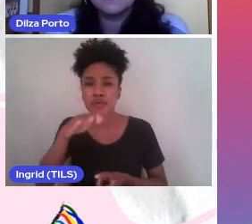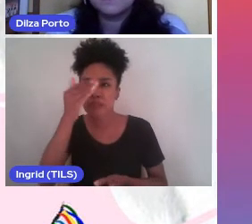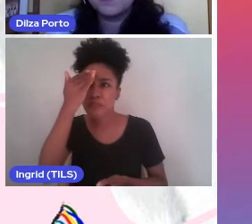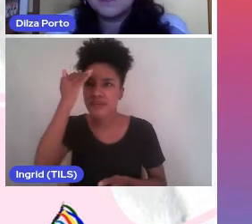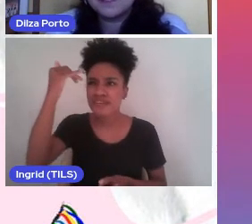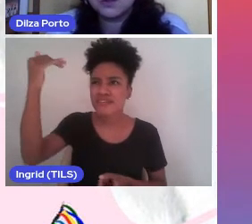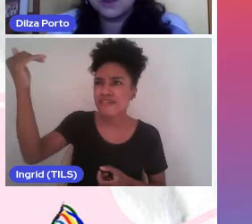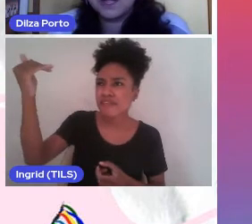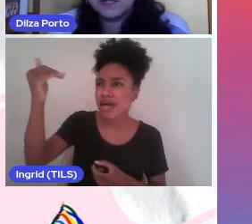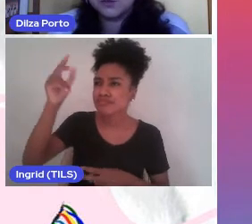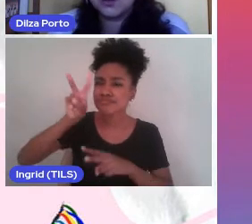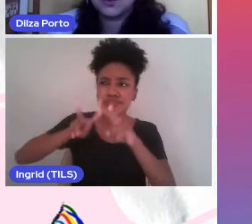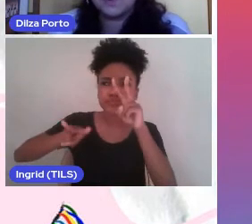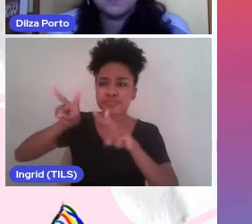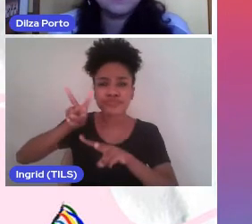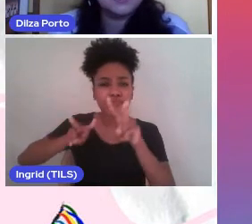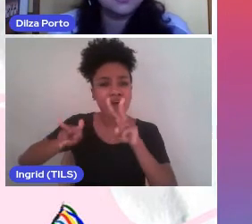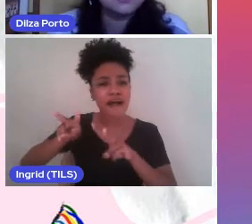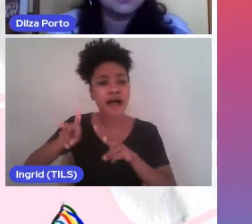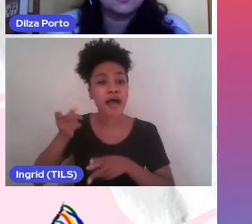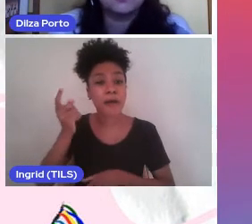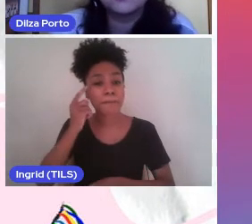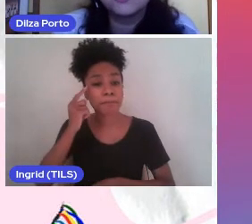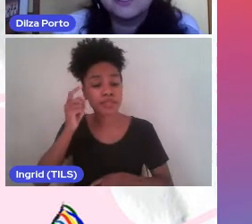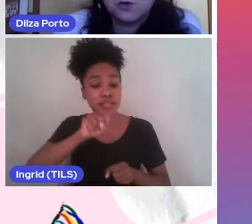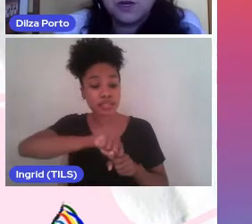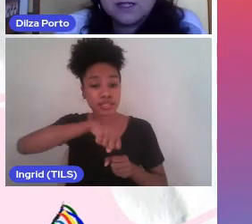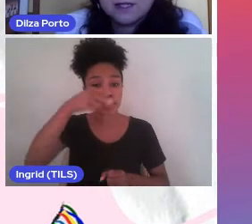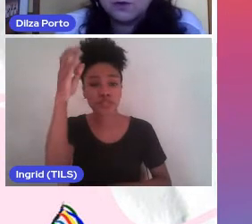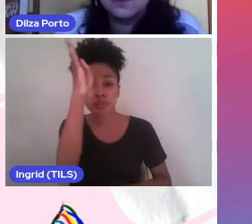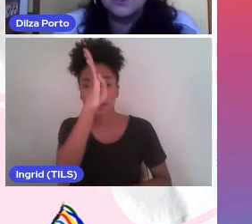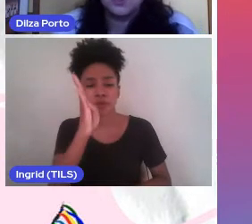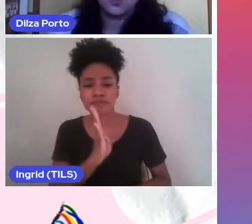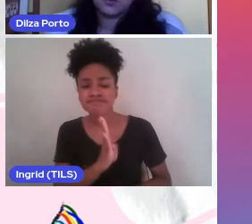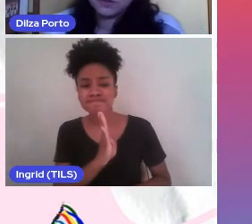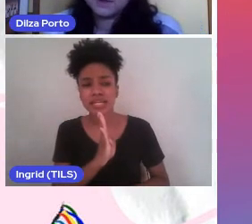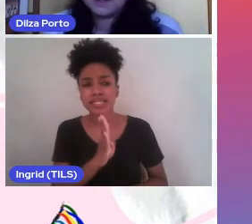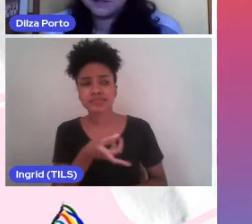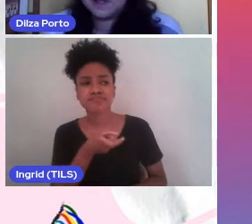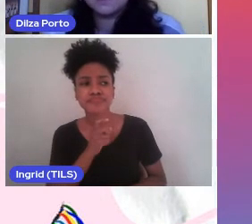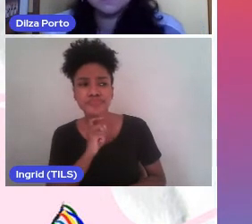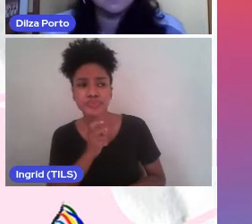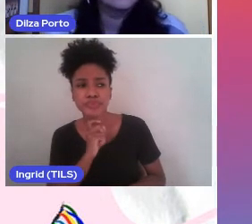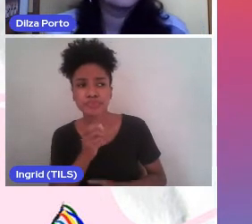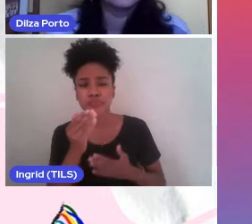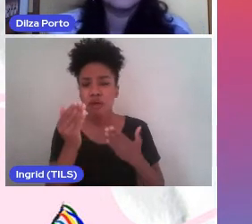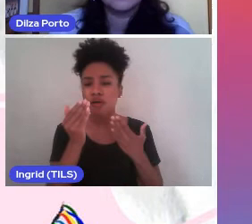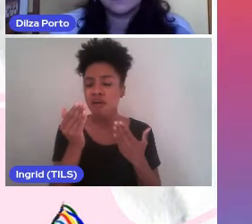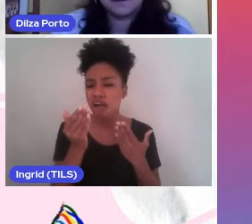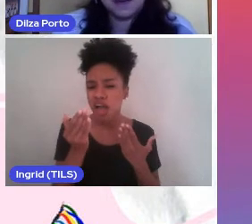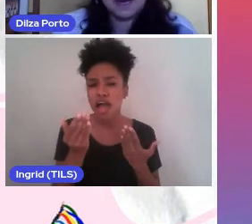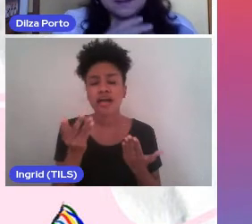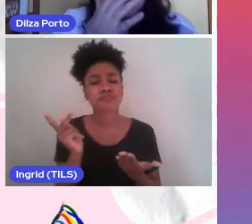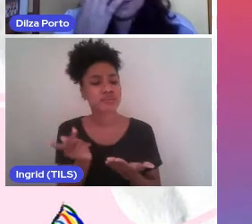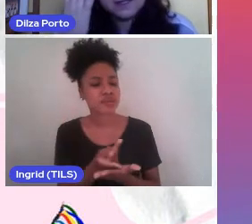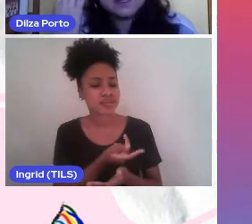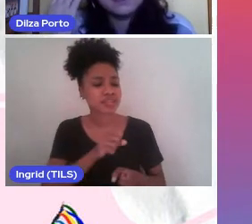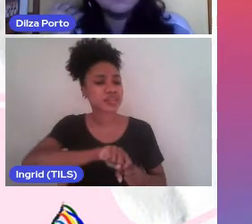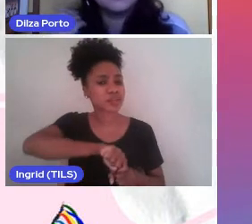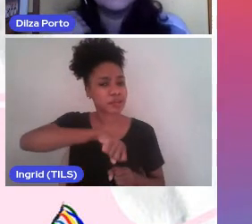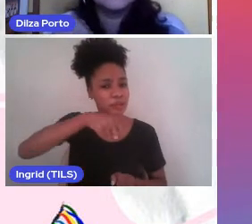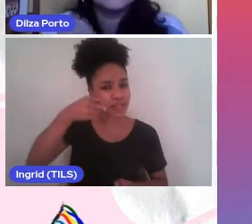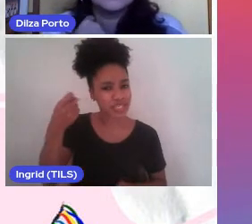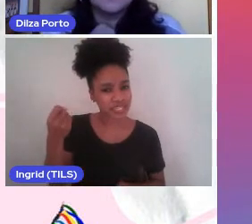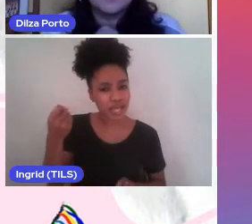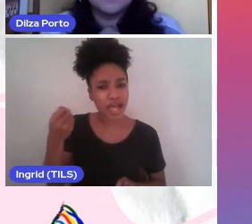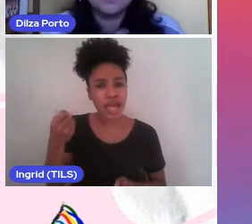pensar a independência do Brasil sobre a perspectiva do ponto de interrogação. Houve independência? Foi inacabada? Em